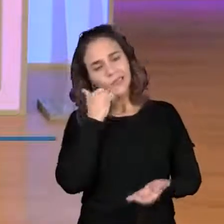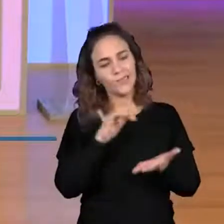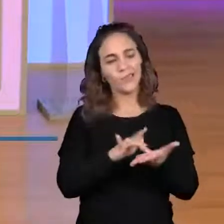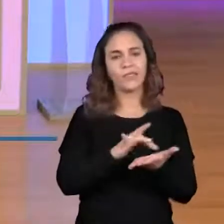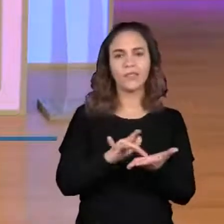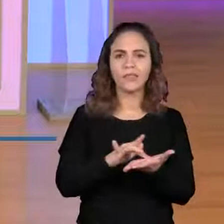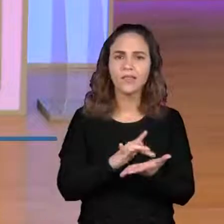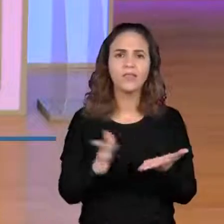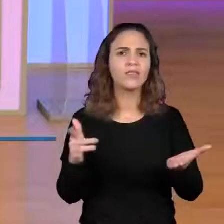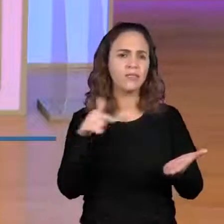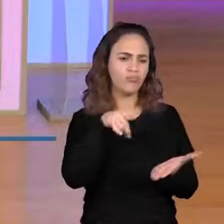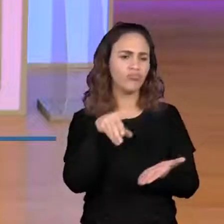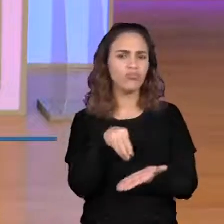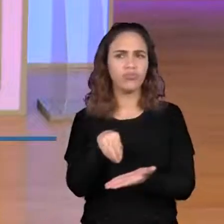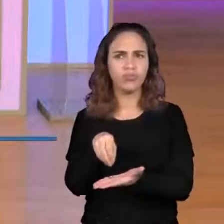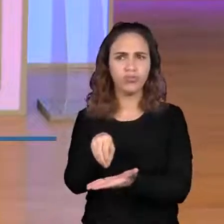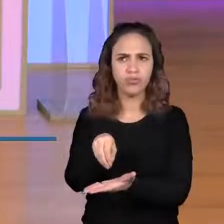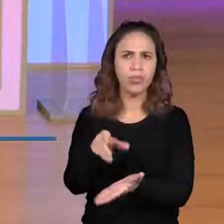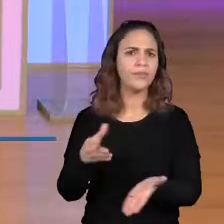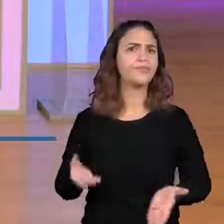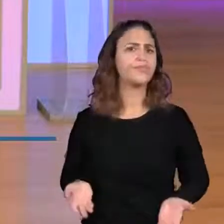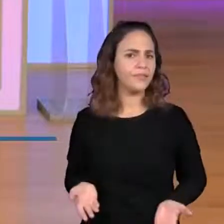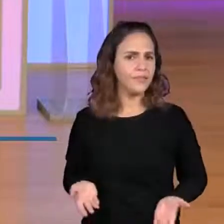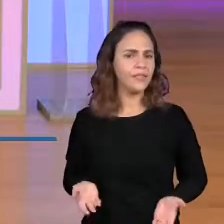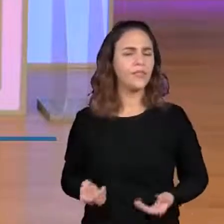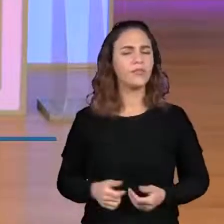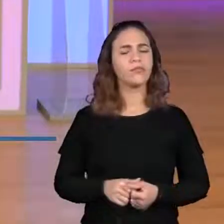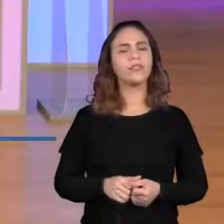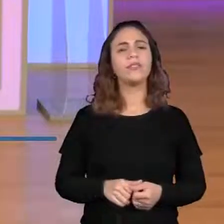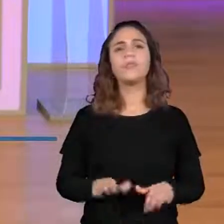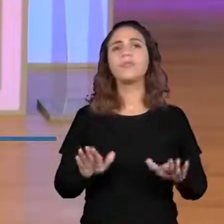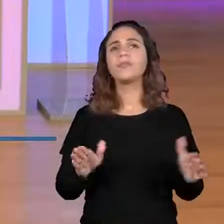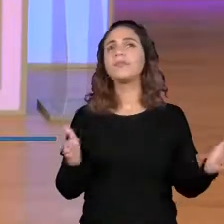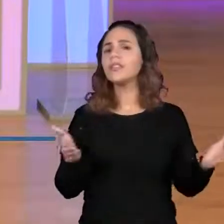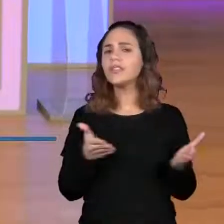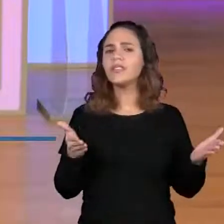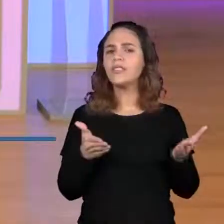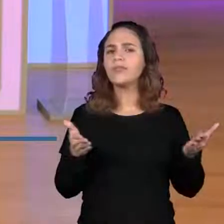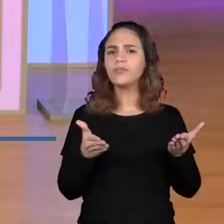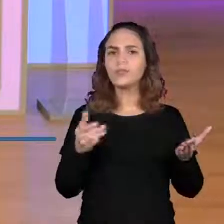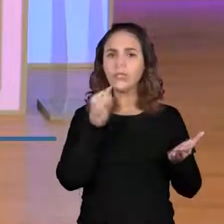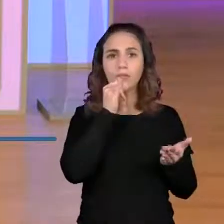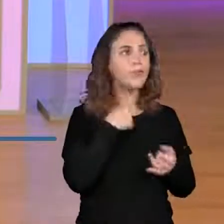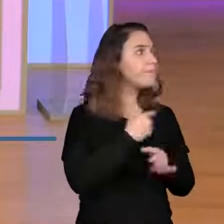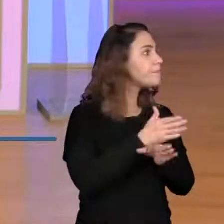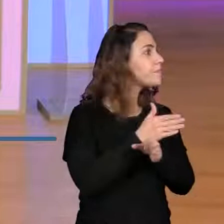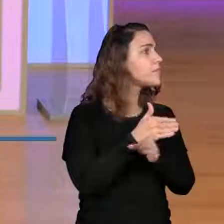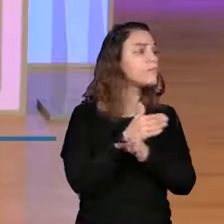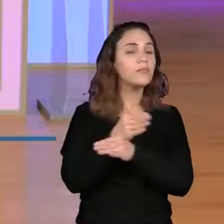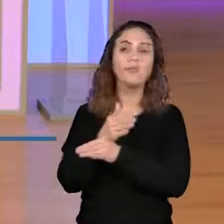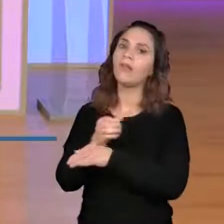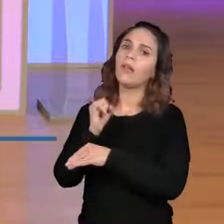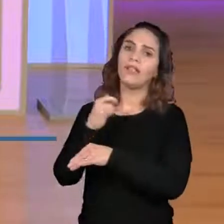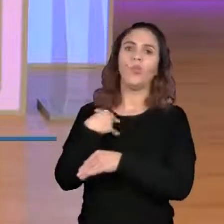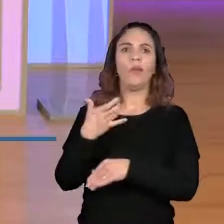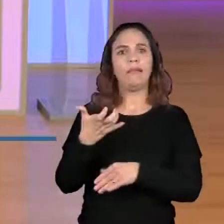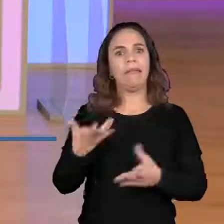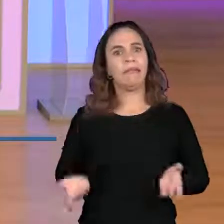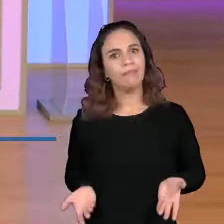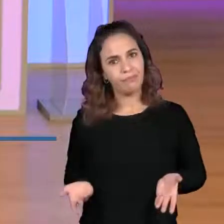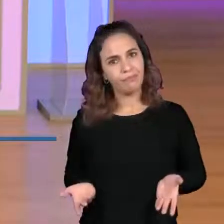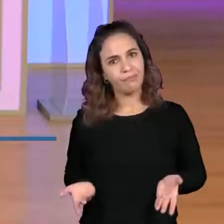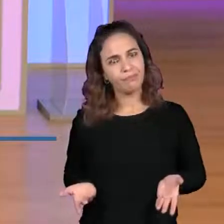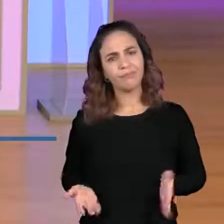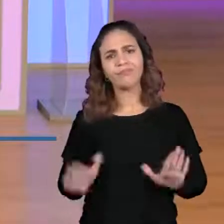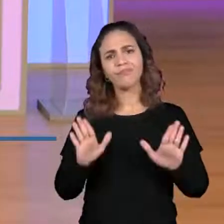temos GPS e todas essas coisas. Hoje a gente só fica perdido se a gente quiser, não é verdade? E como que as